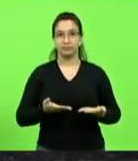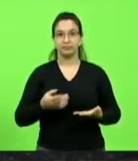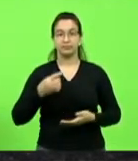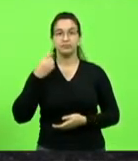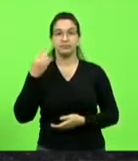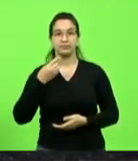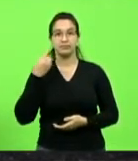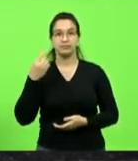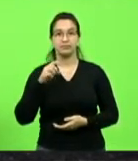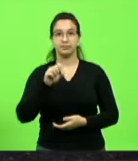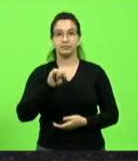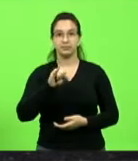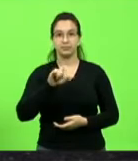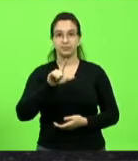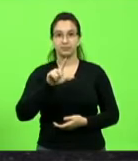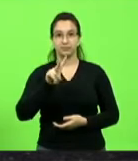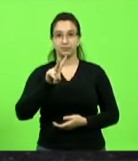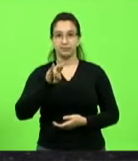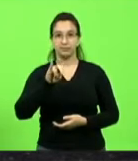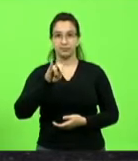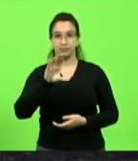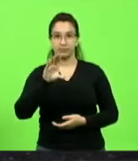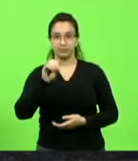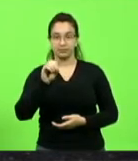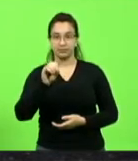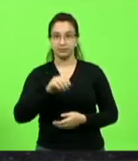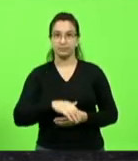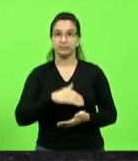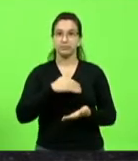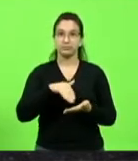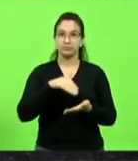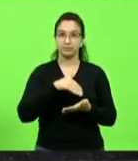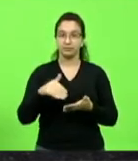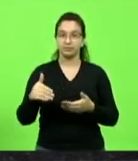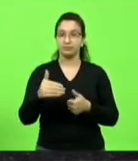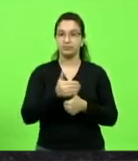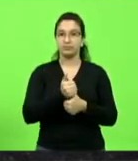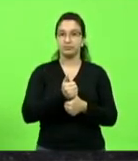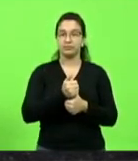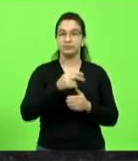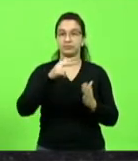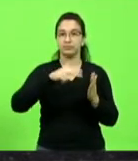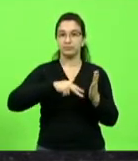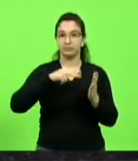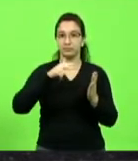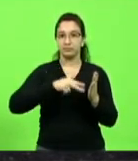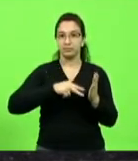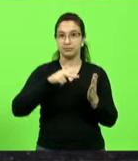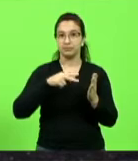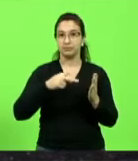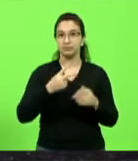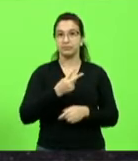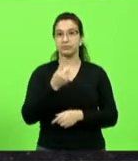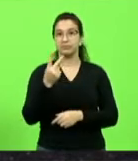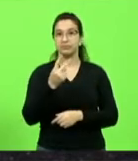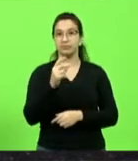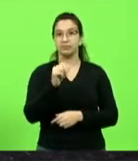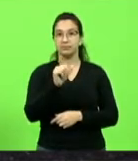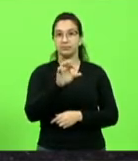Silvio Drevick, secretário ad hoc, para que proceda a leitura das duas atas